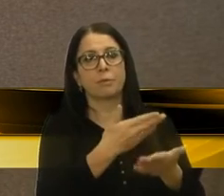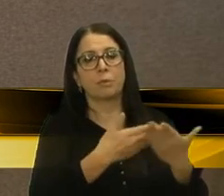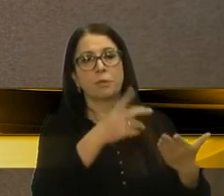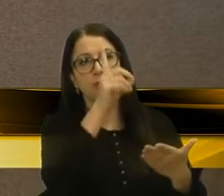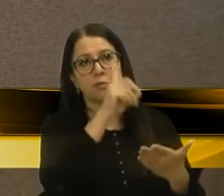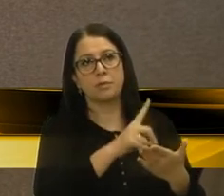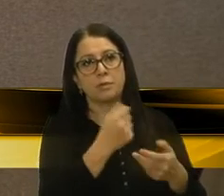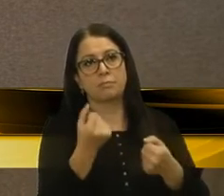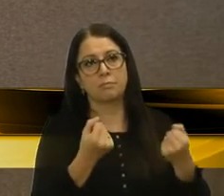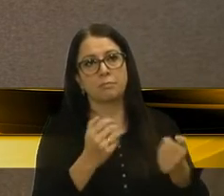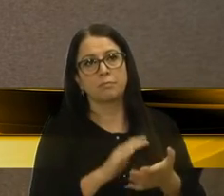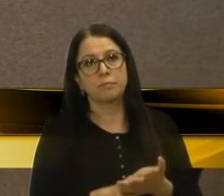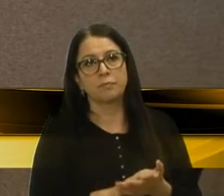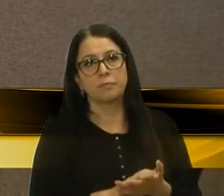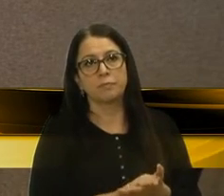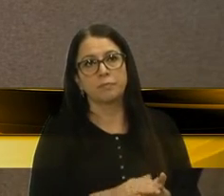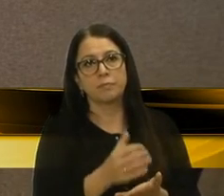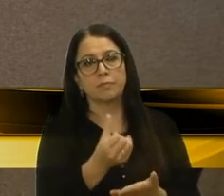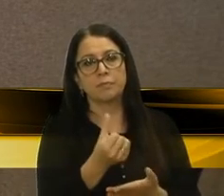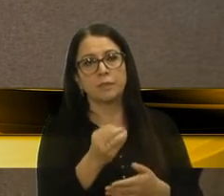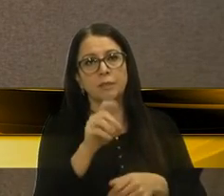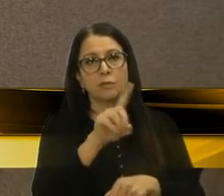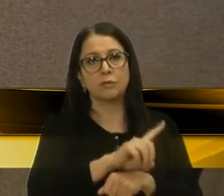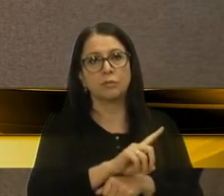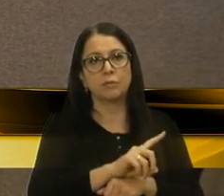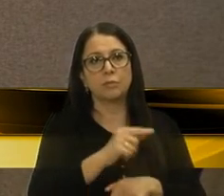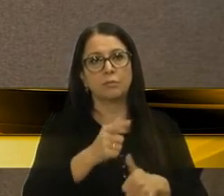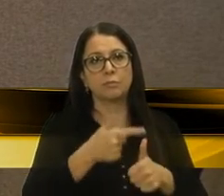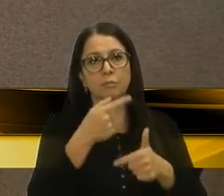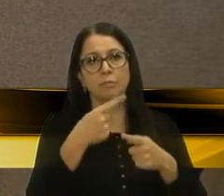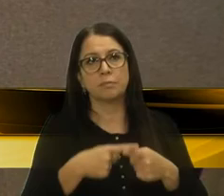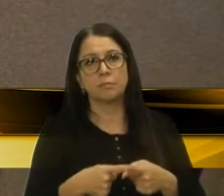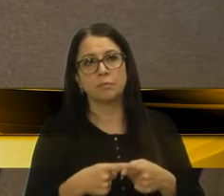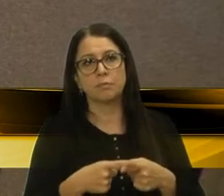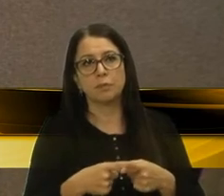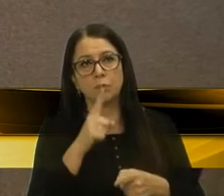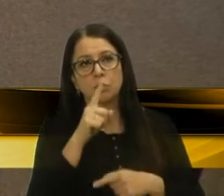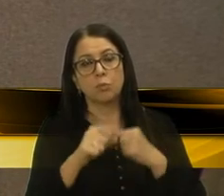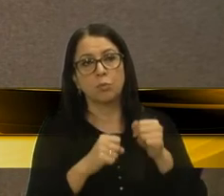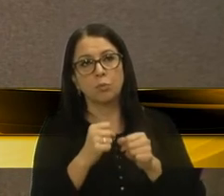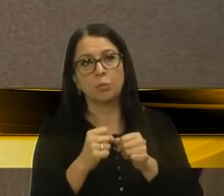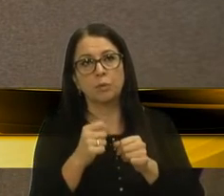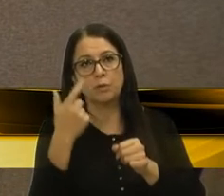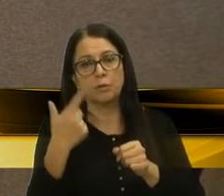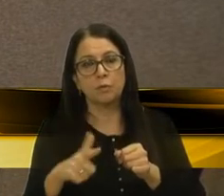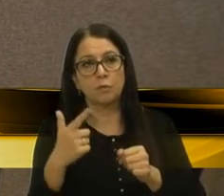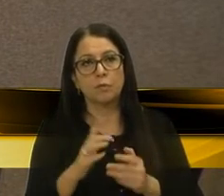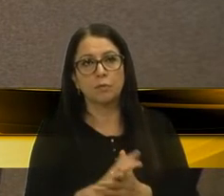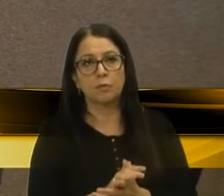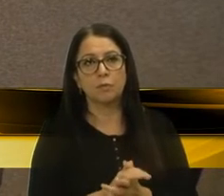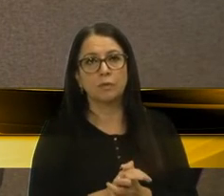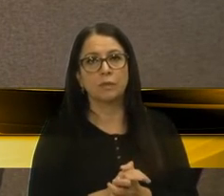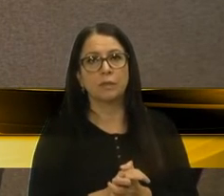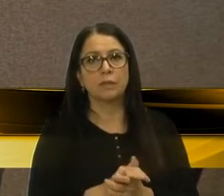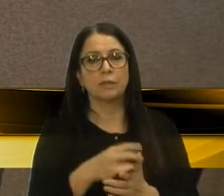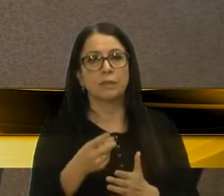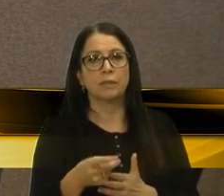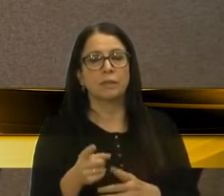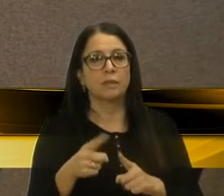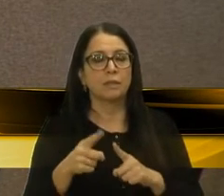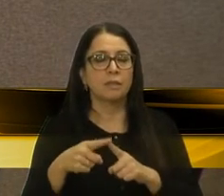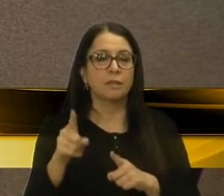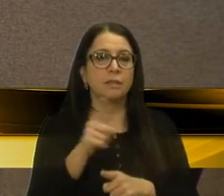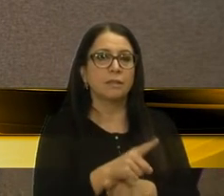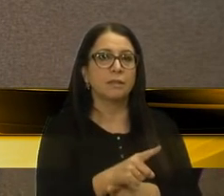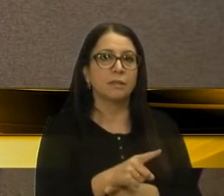de dirigir 60 dias na primeira vez e um ano na residência. Então, esse tipo de